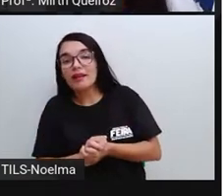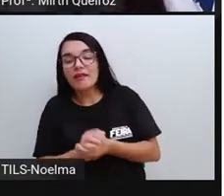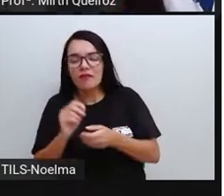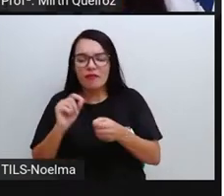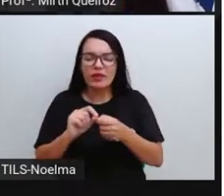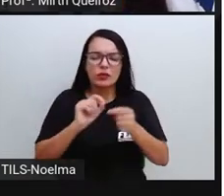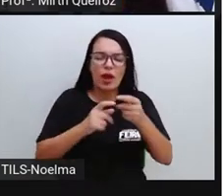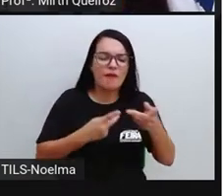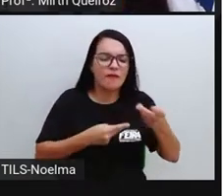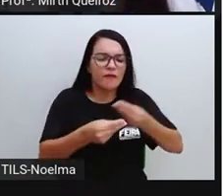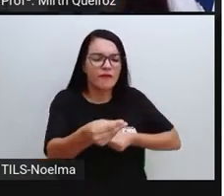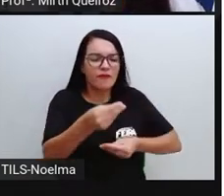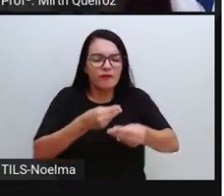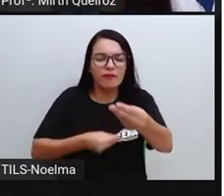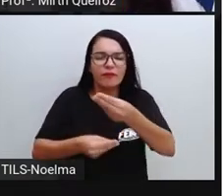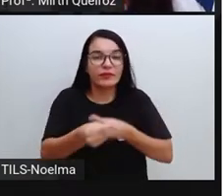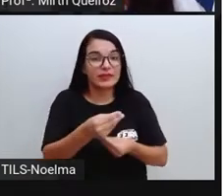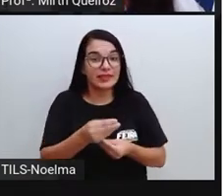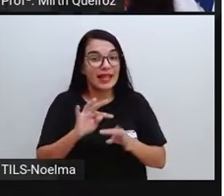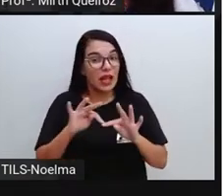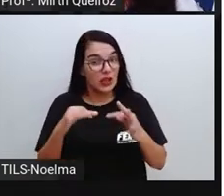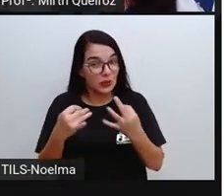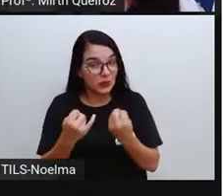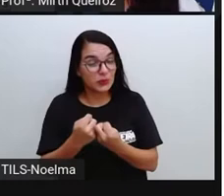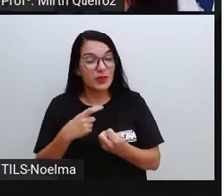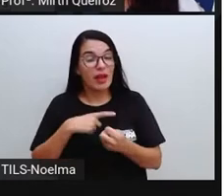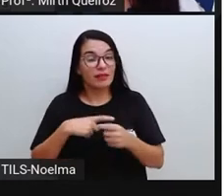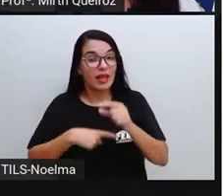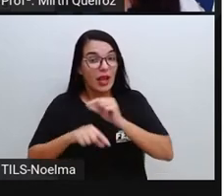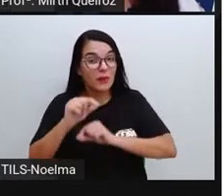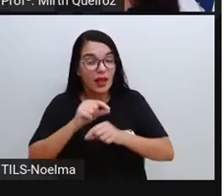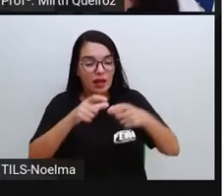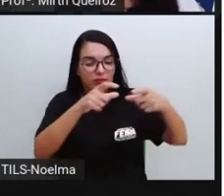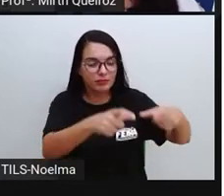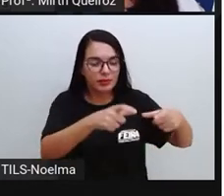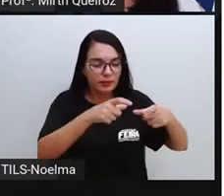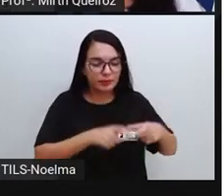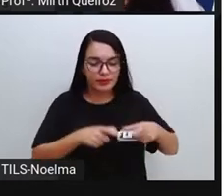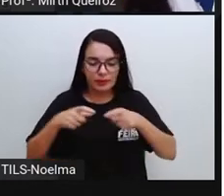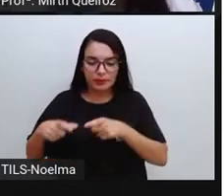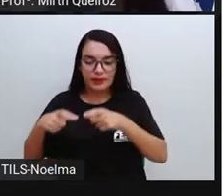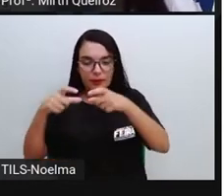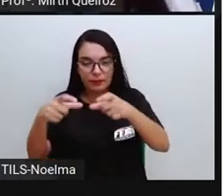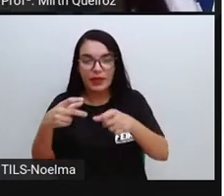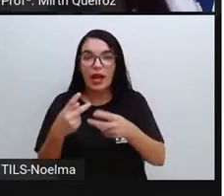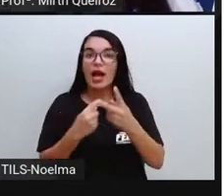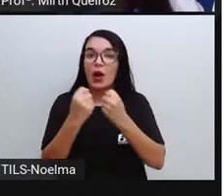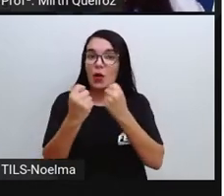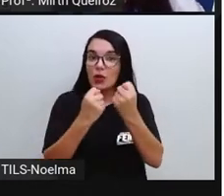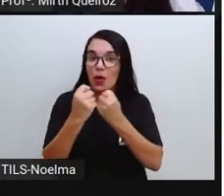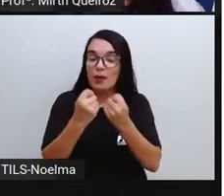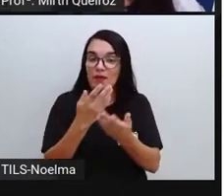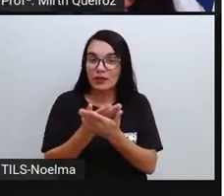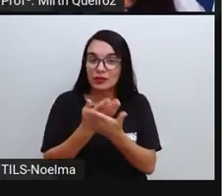é que ele é comercializado? Tudo isso aí tem a ver com os setores da economia que a gente vai estudar hoje, que seriam essas atividades